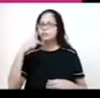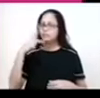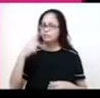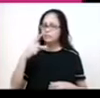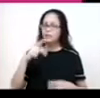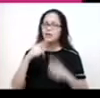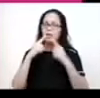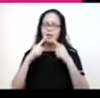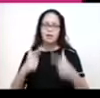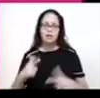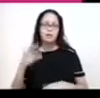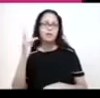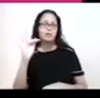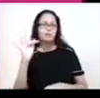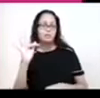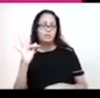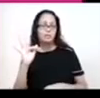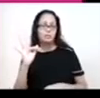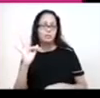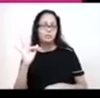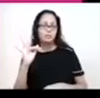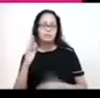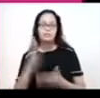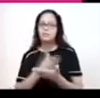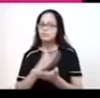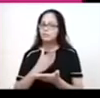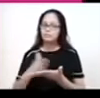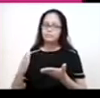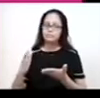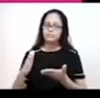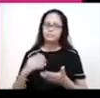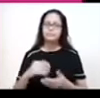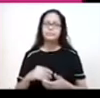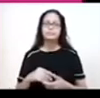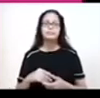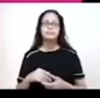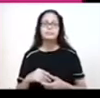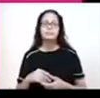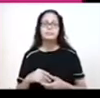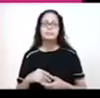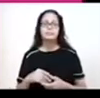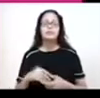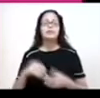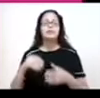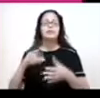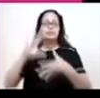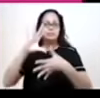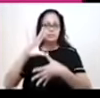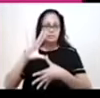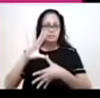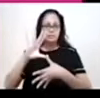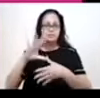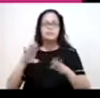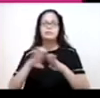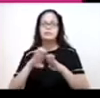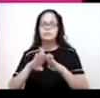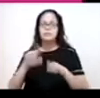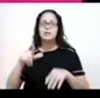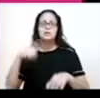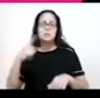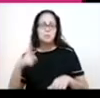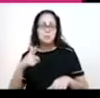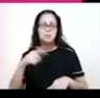o francês é um idioma de origem latina. Então essa divisão não é tão precisa. Assim como temos na América Latina outros países, como Jamaica e Guiana.